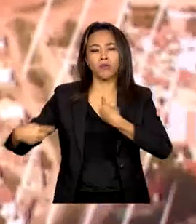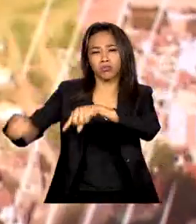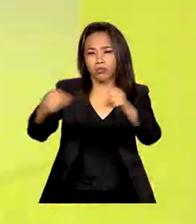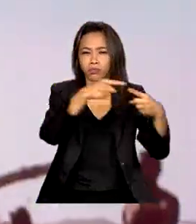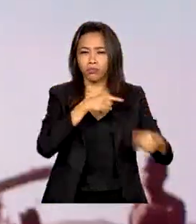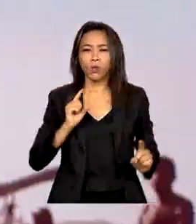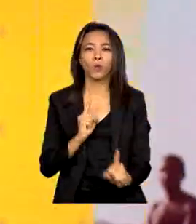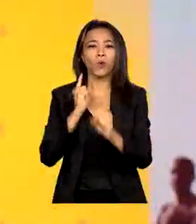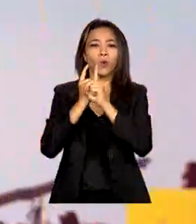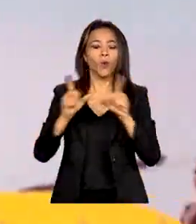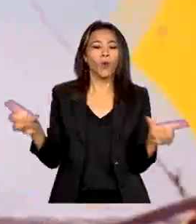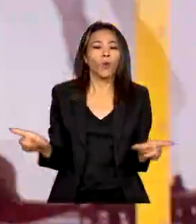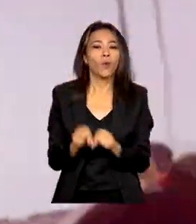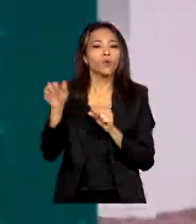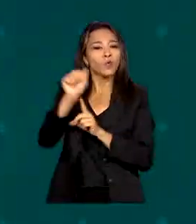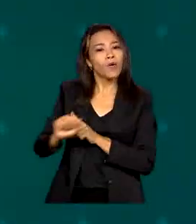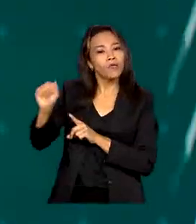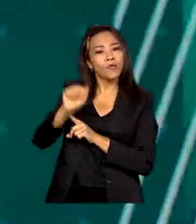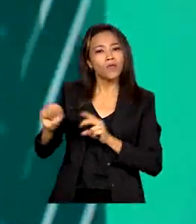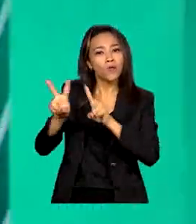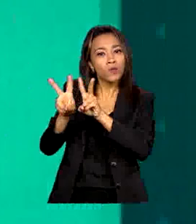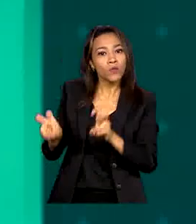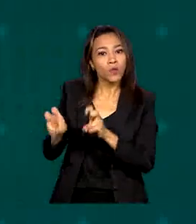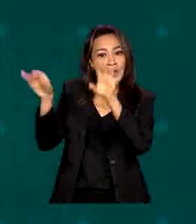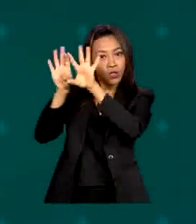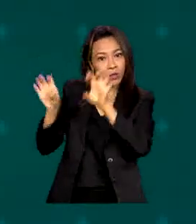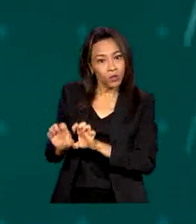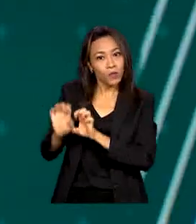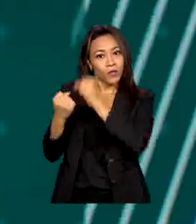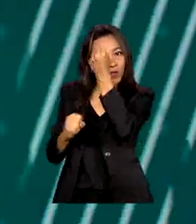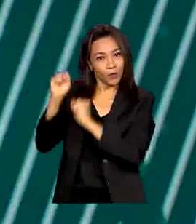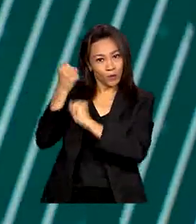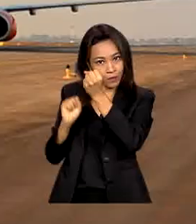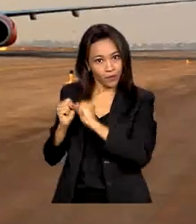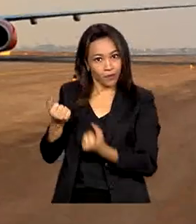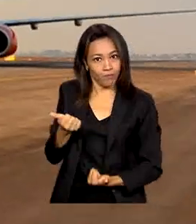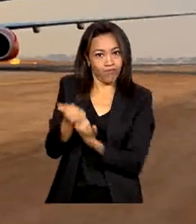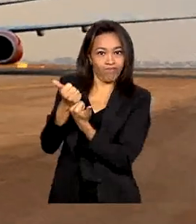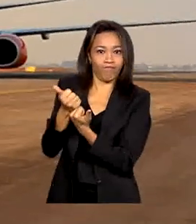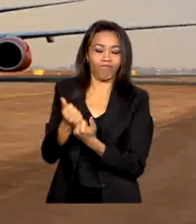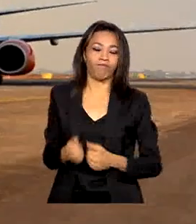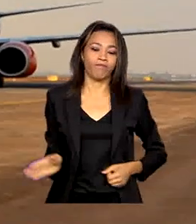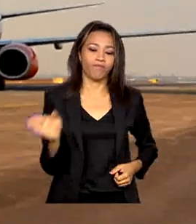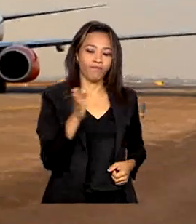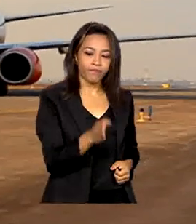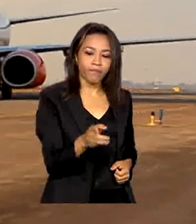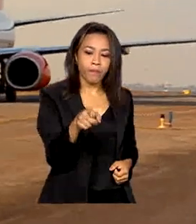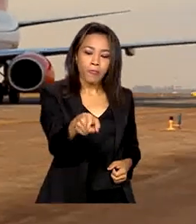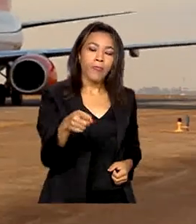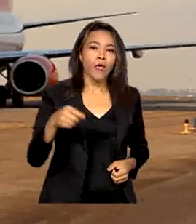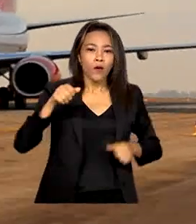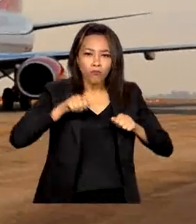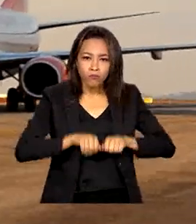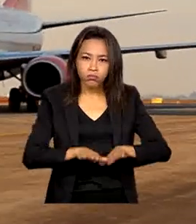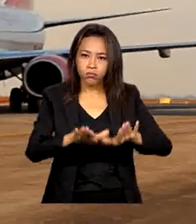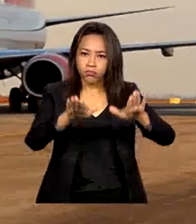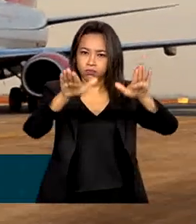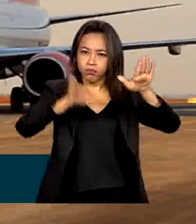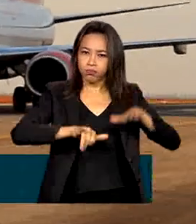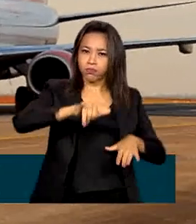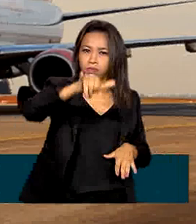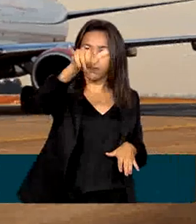da Associação Brasileira da Infraestrutura e Indústrias de Base. Fazer da aviação regional uma